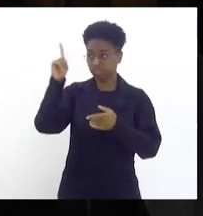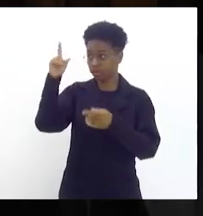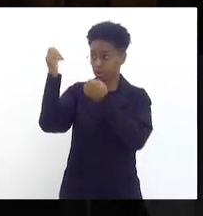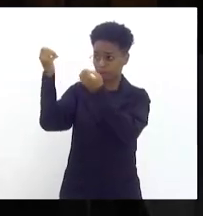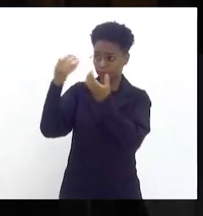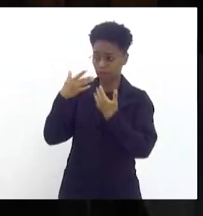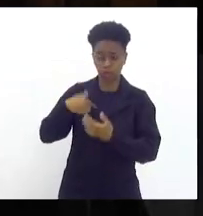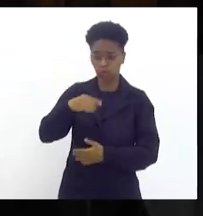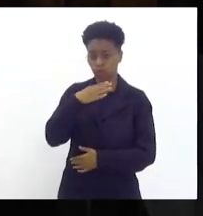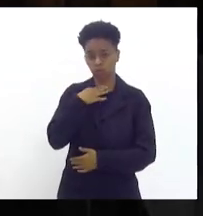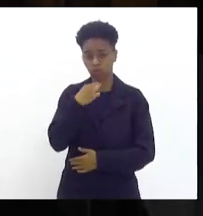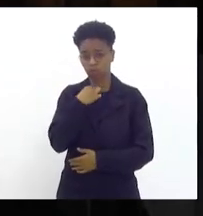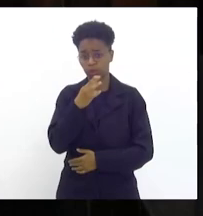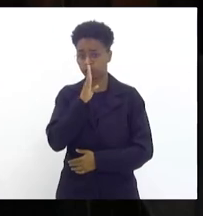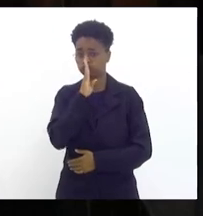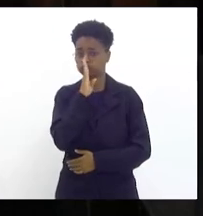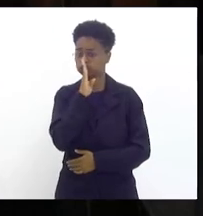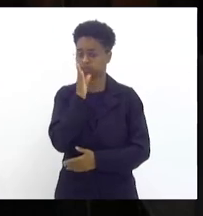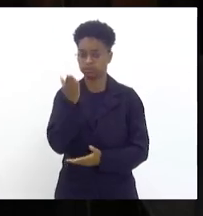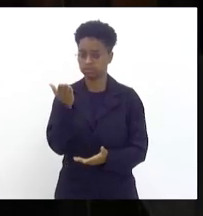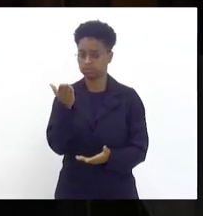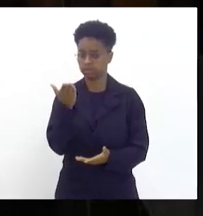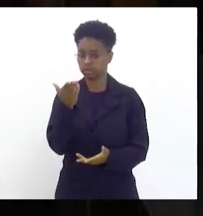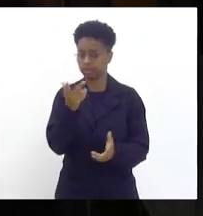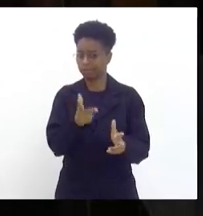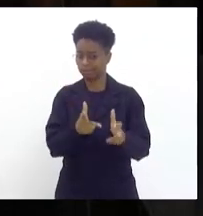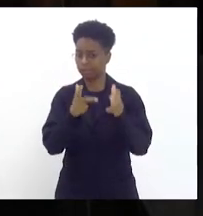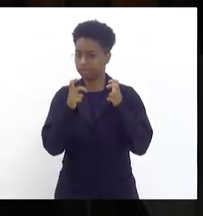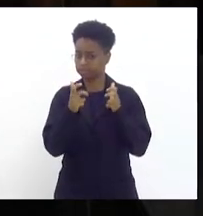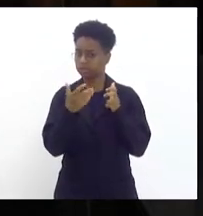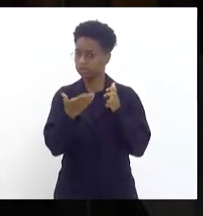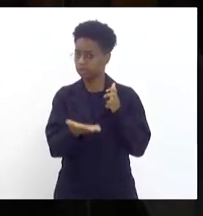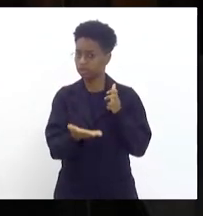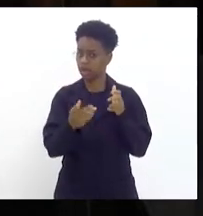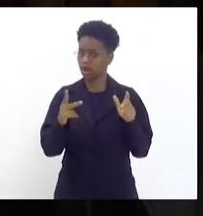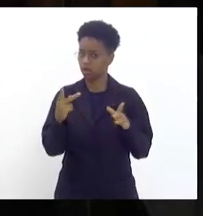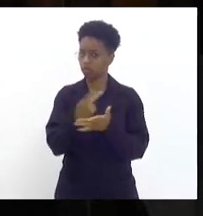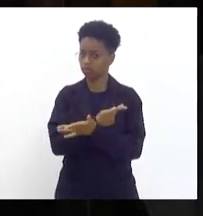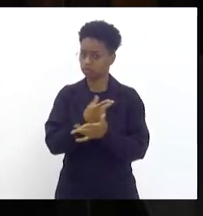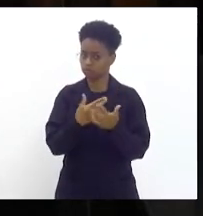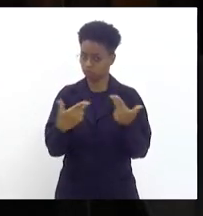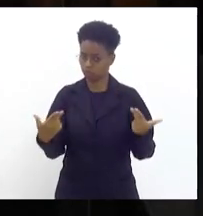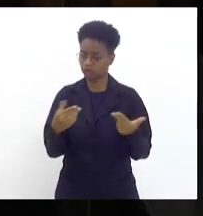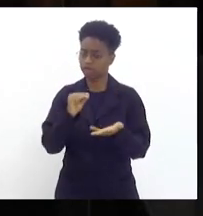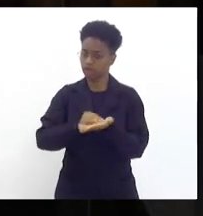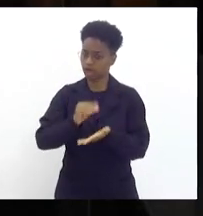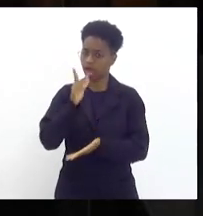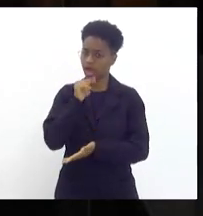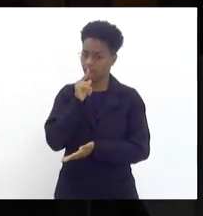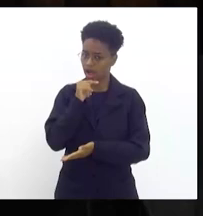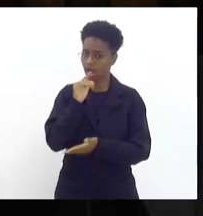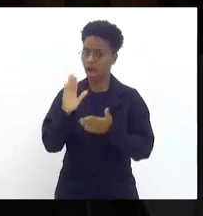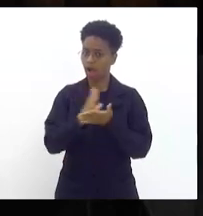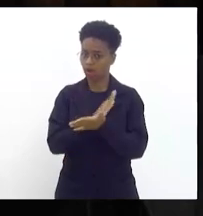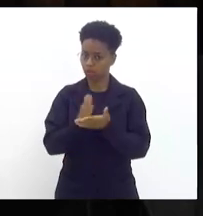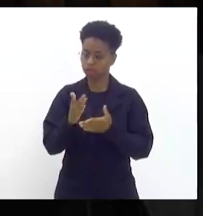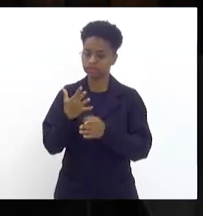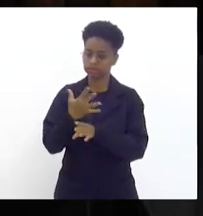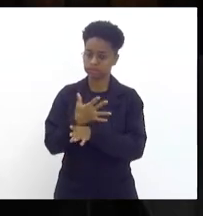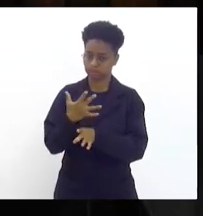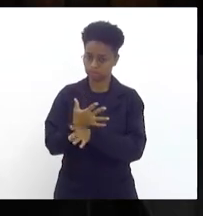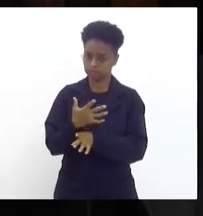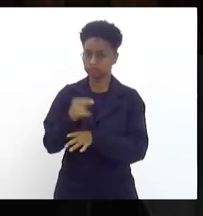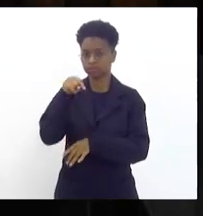posso me calar de forma alguma a ver essa arbitrariedade da falta de água em alguns municípios